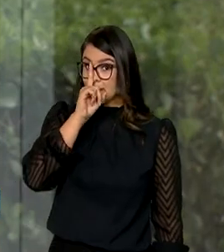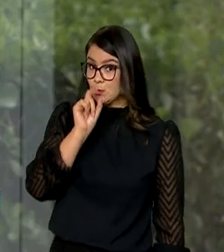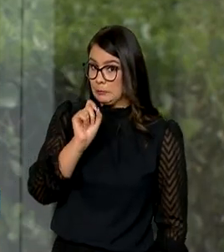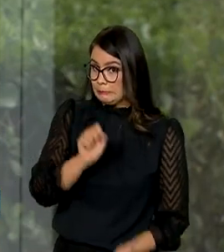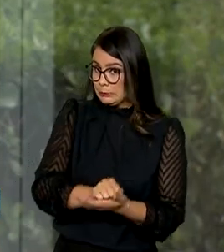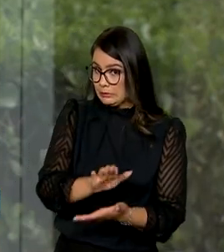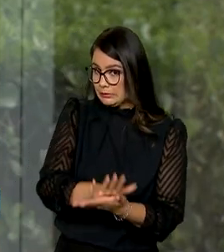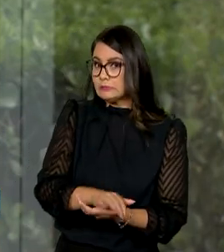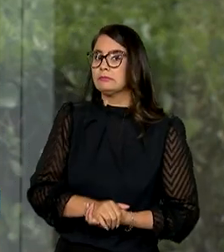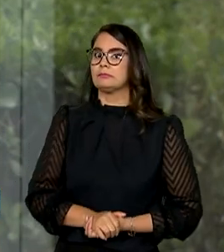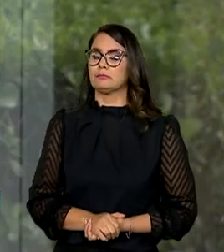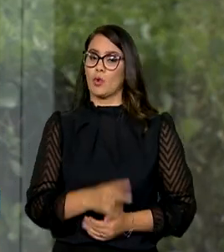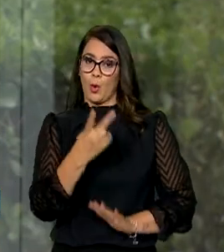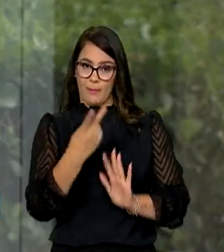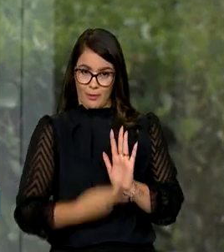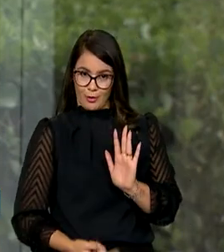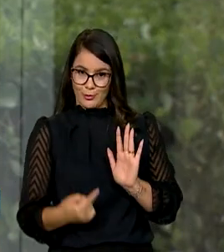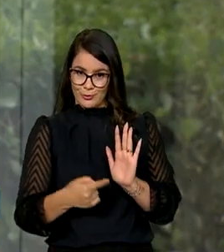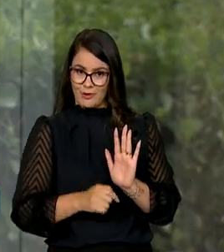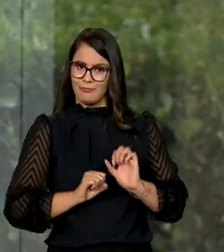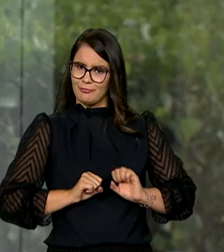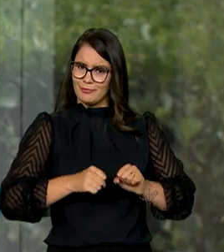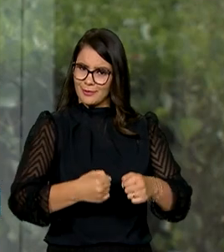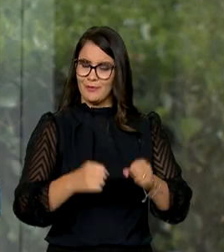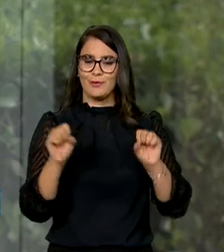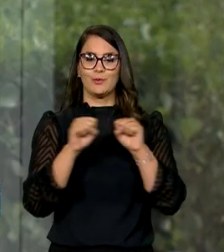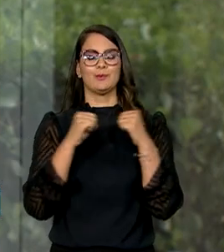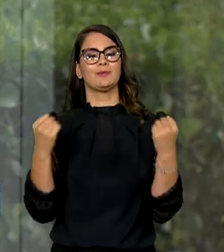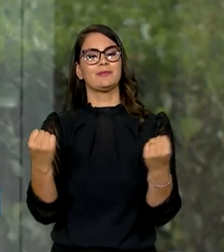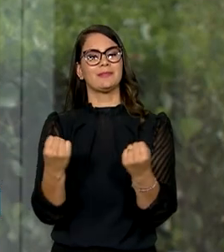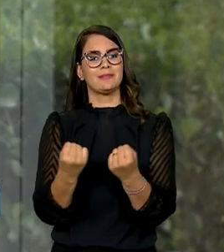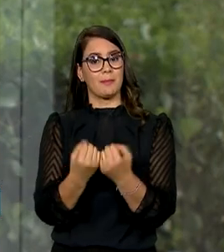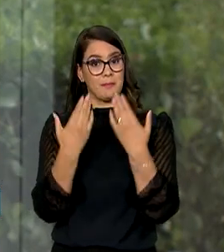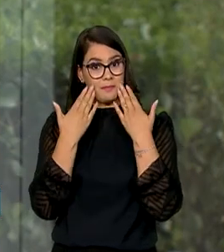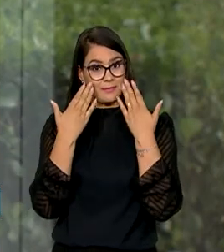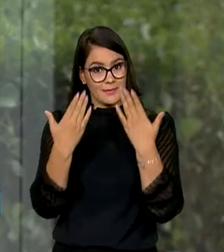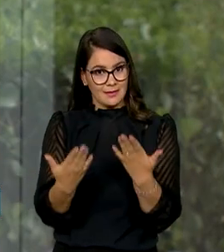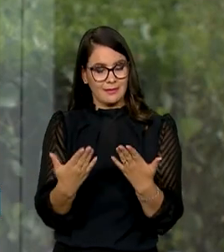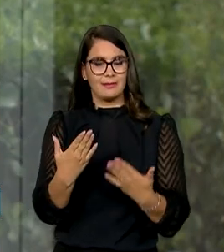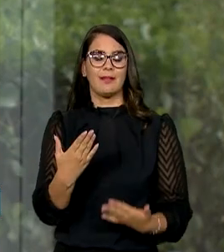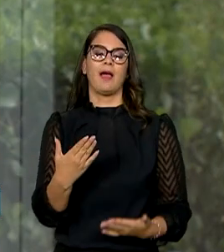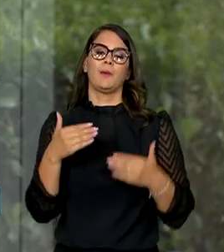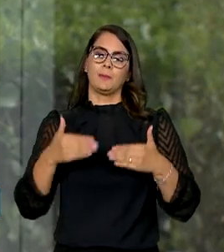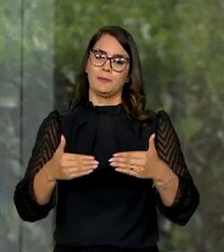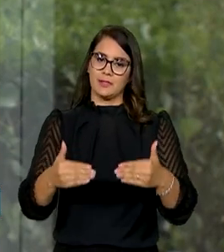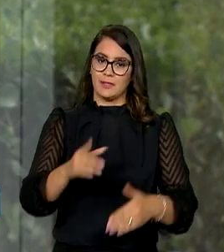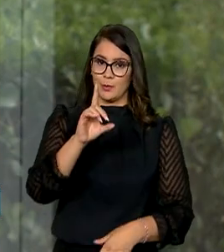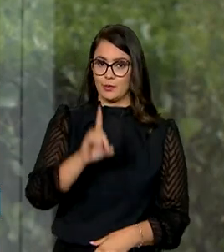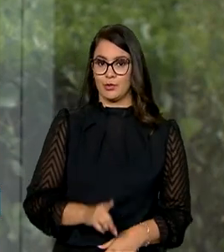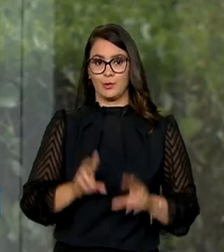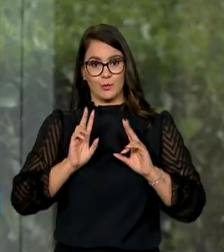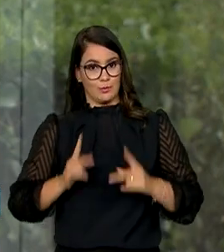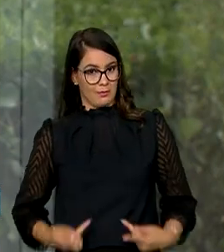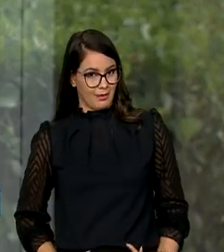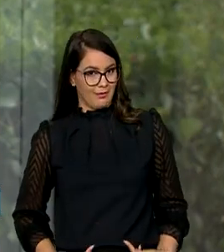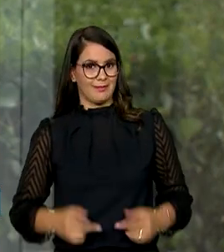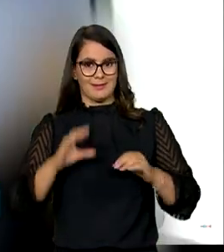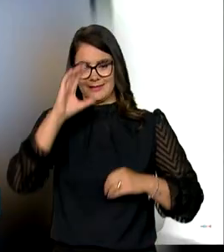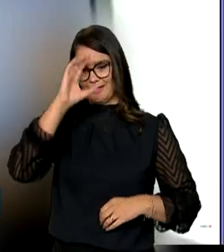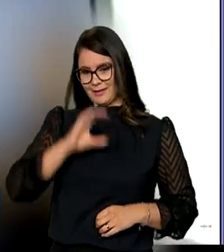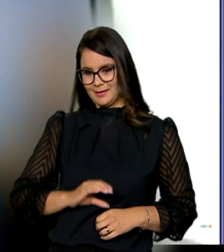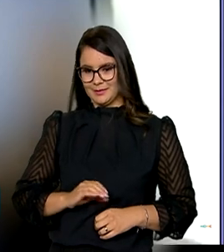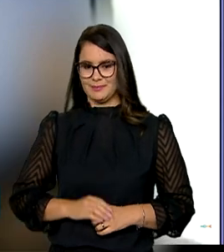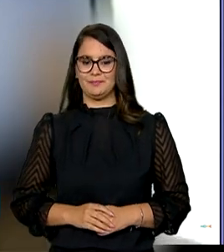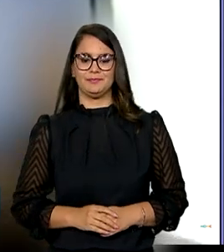punição. O projeto foi defendido em um seminário apresentado pelo Ministério dos Direitos Humanos e Cidadania.